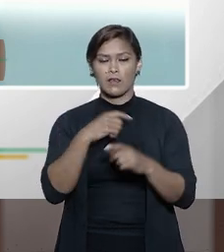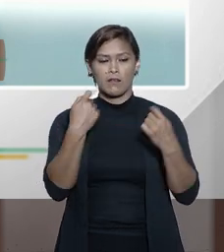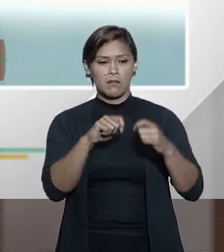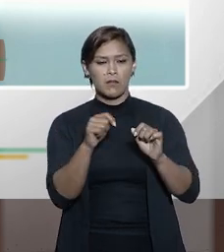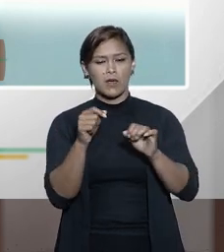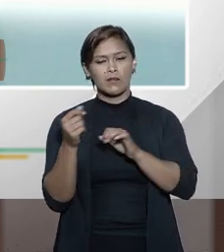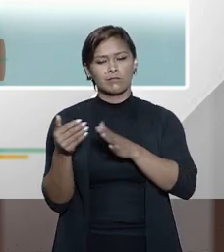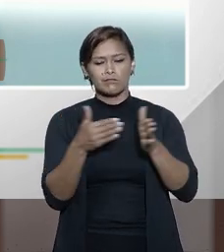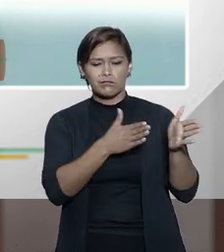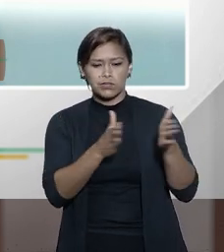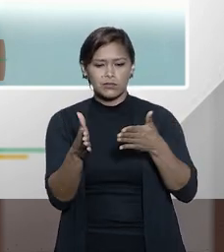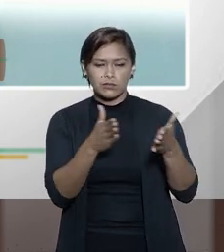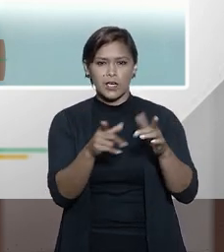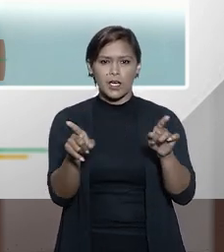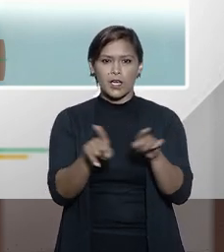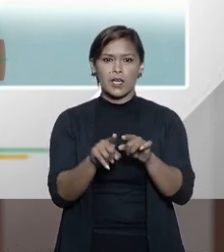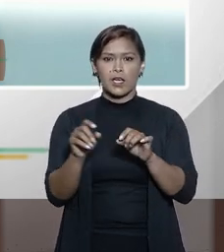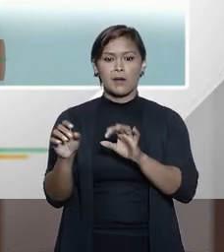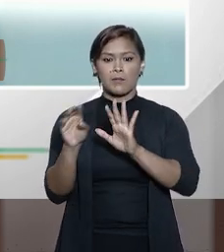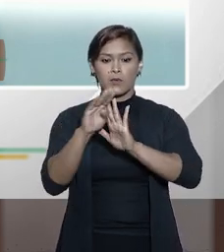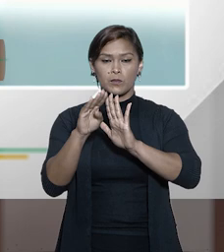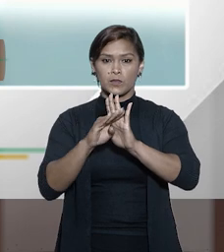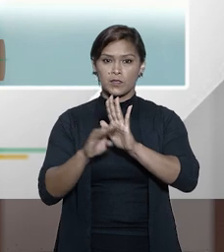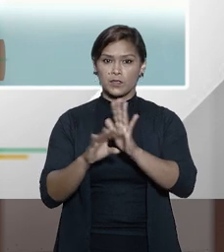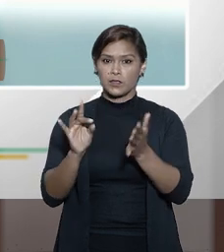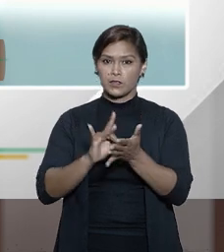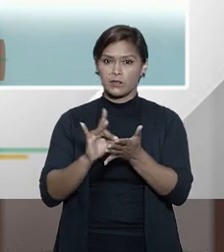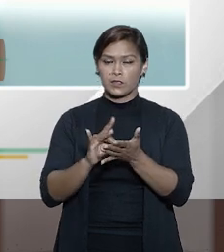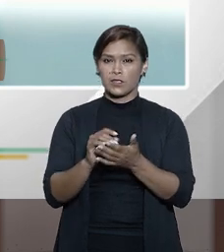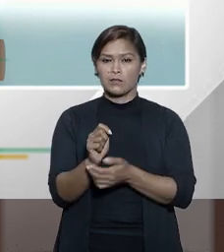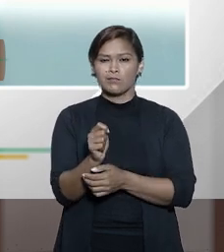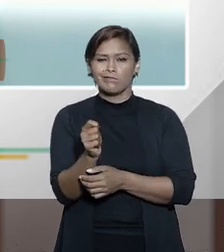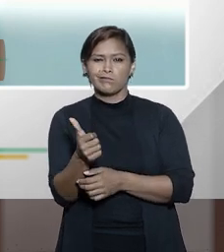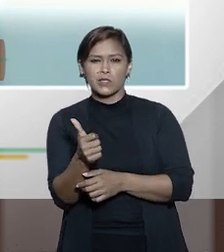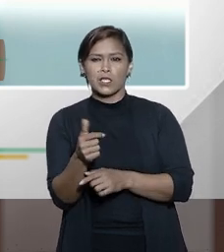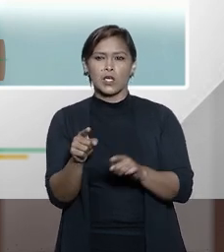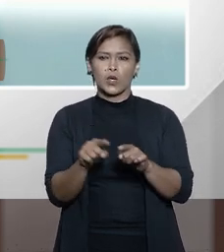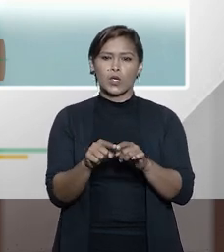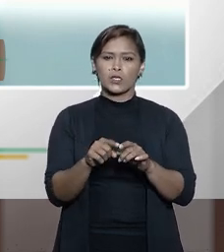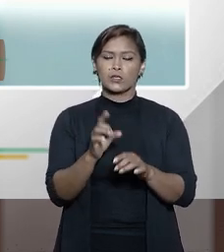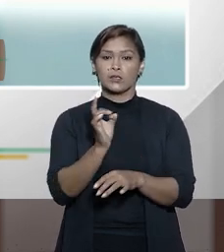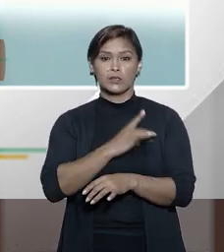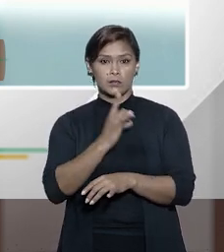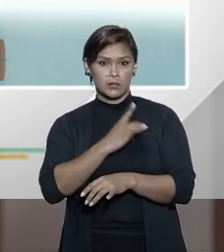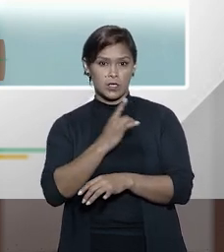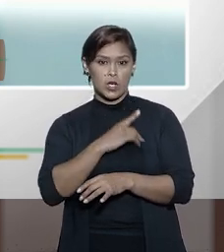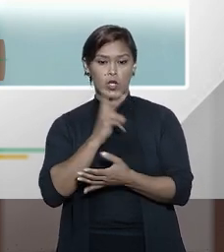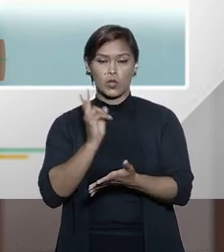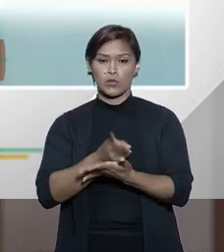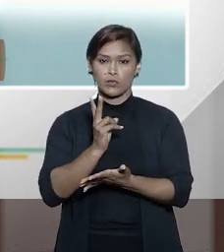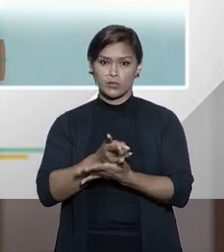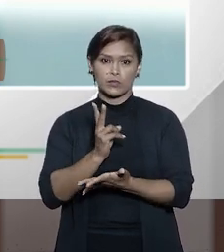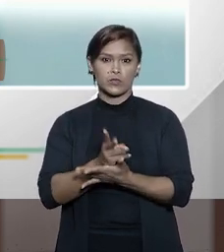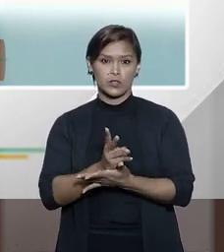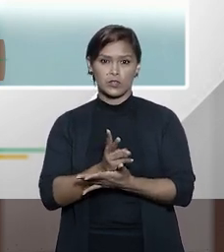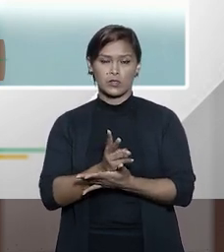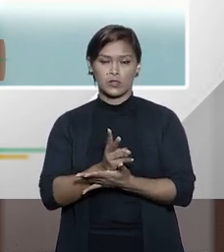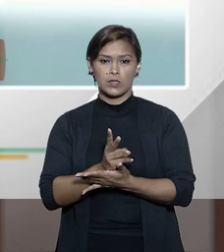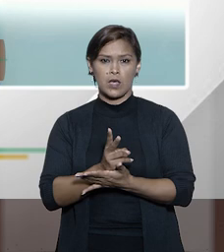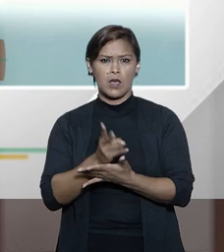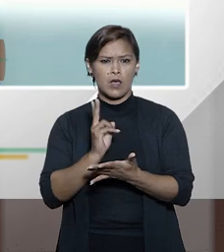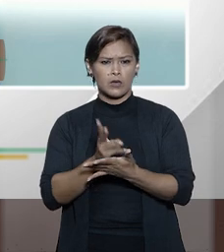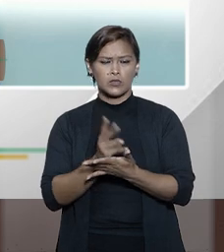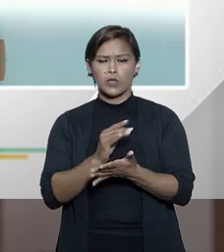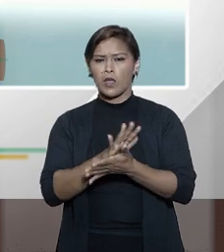que precisa navegar por princípios. E, de fato, é quase temerário que a gente continue sem